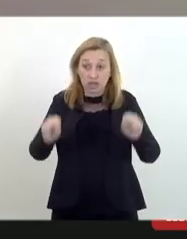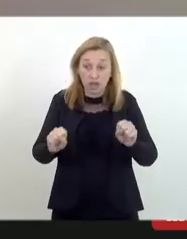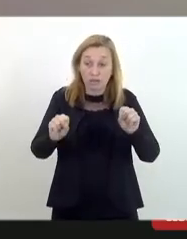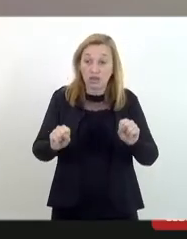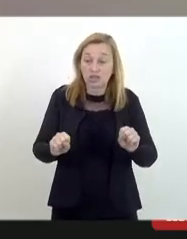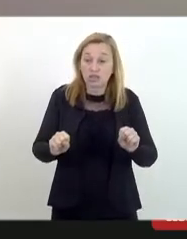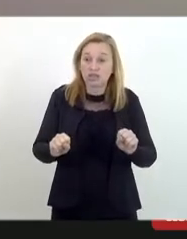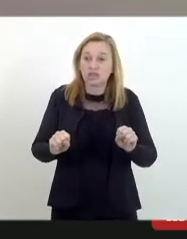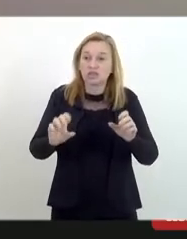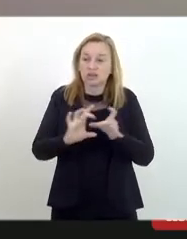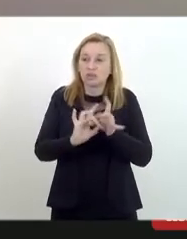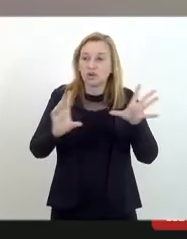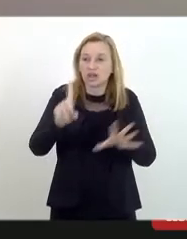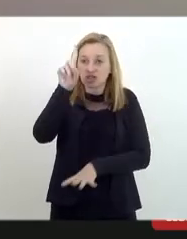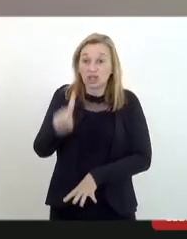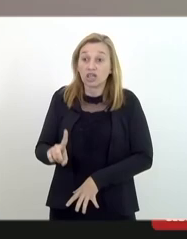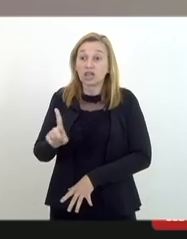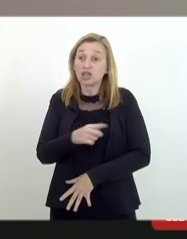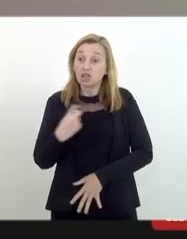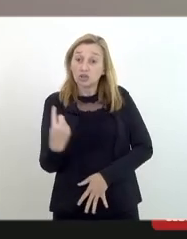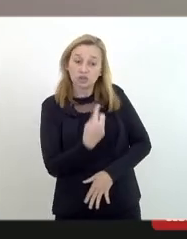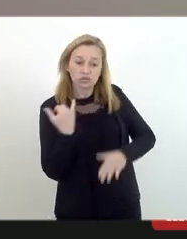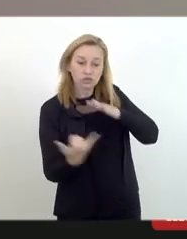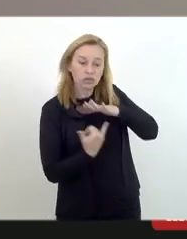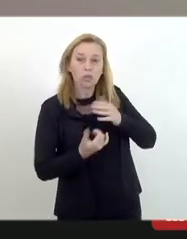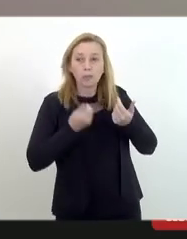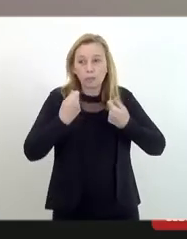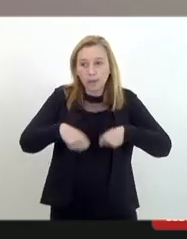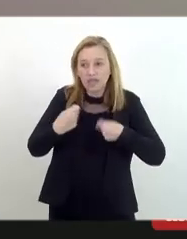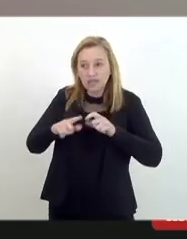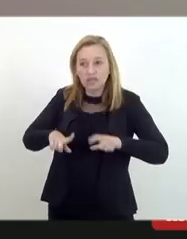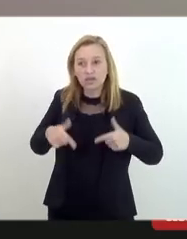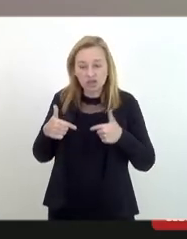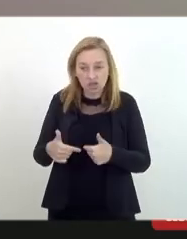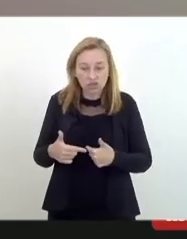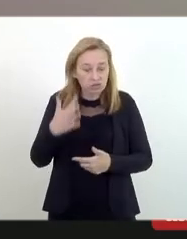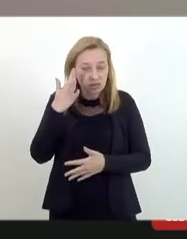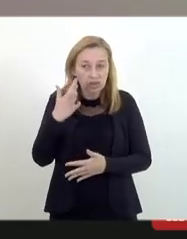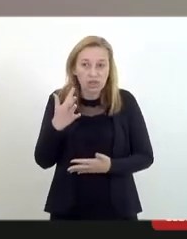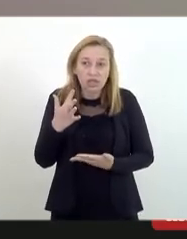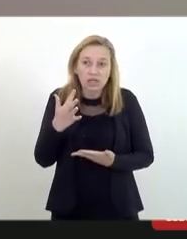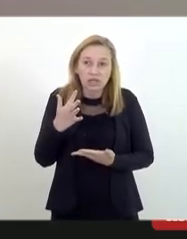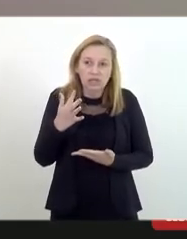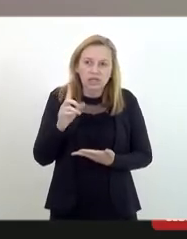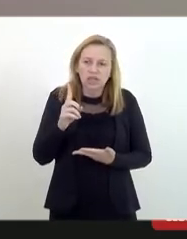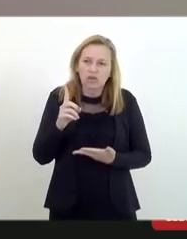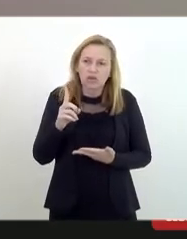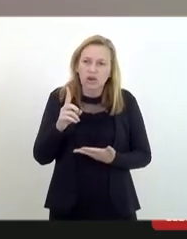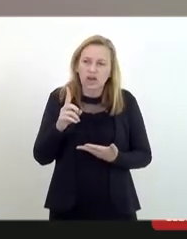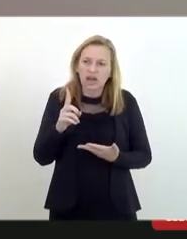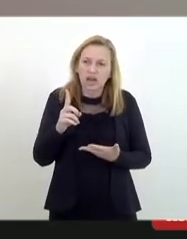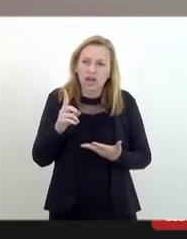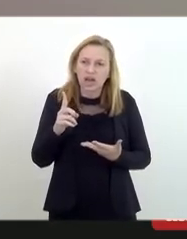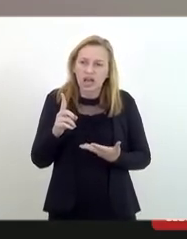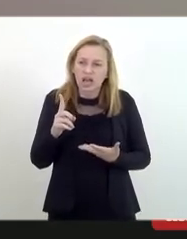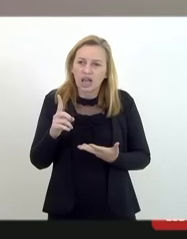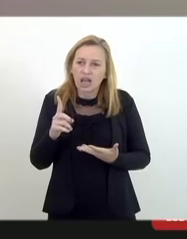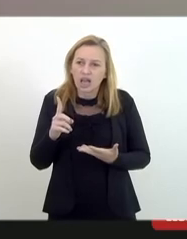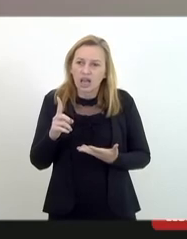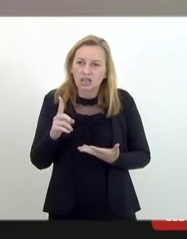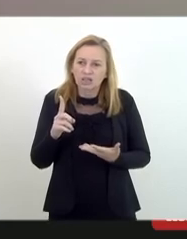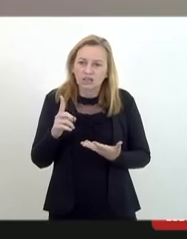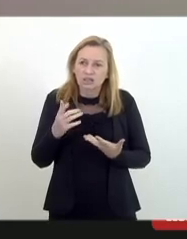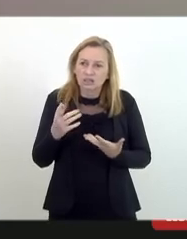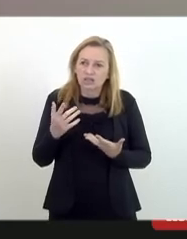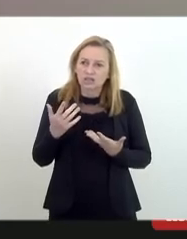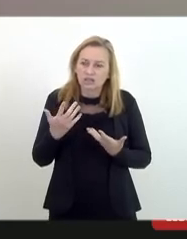isso que nossas instituições precisam lidar quando estão tratando com intolerância racismo preconceito